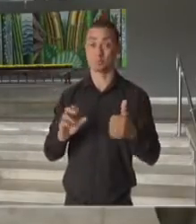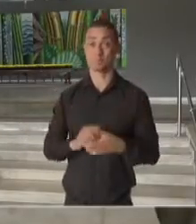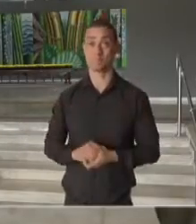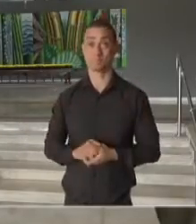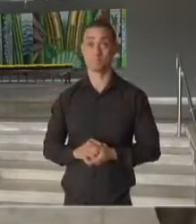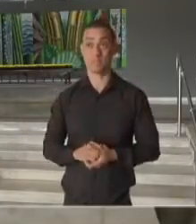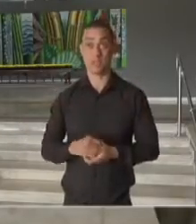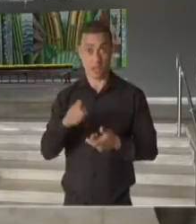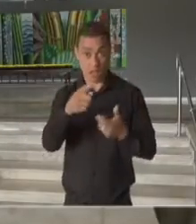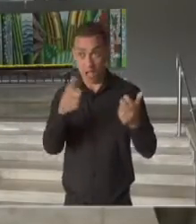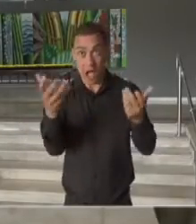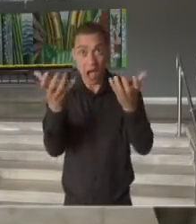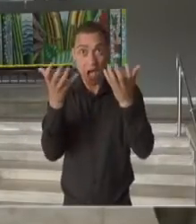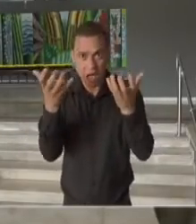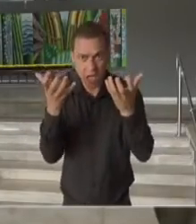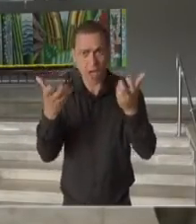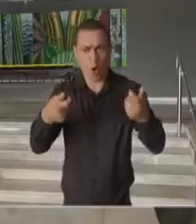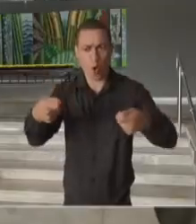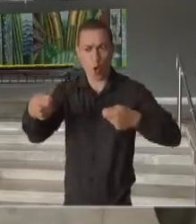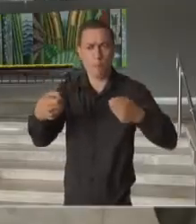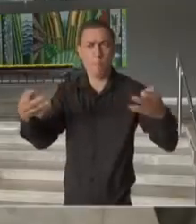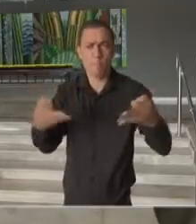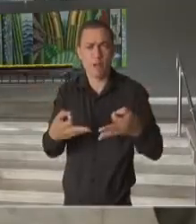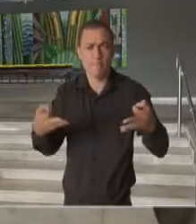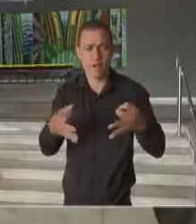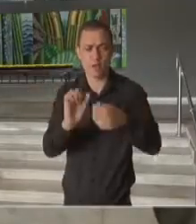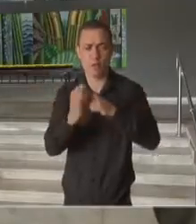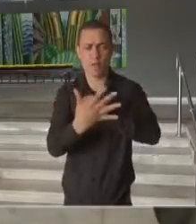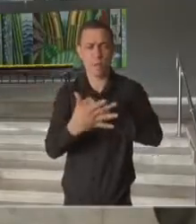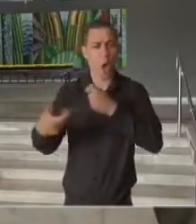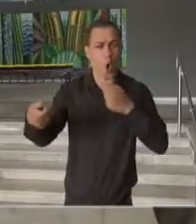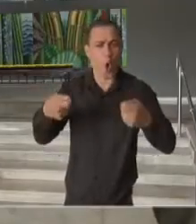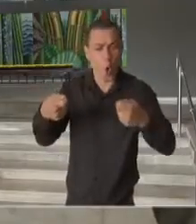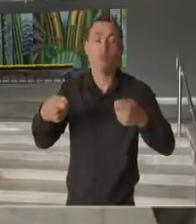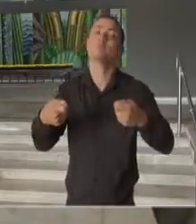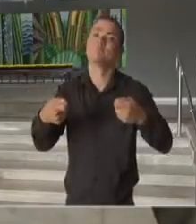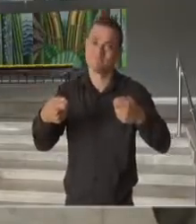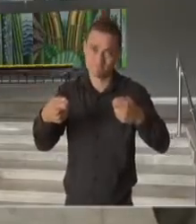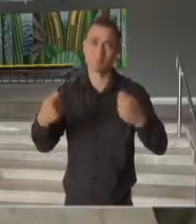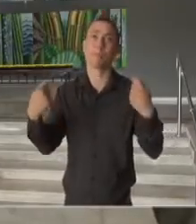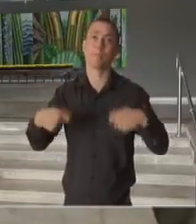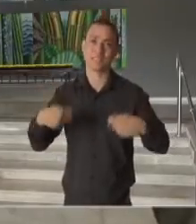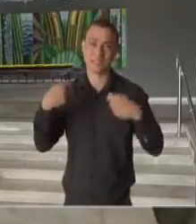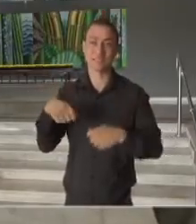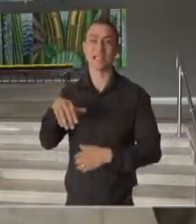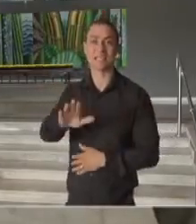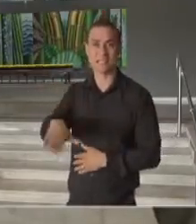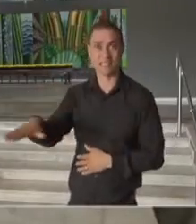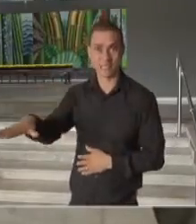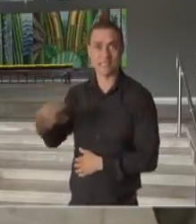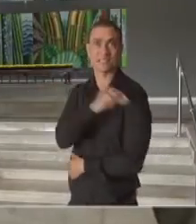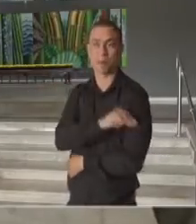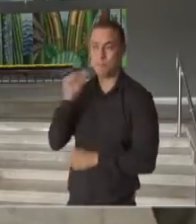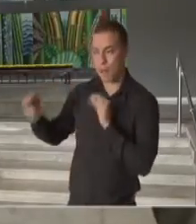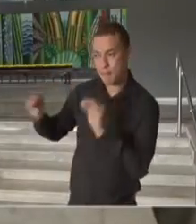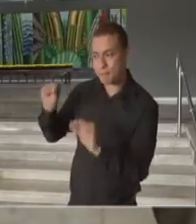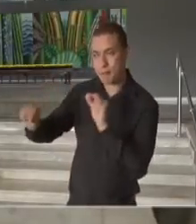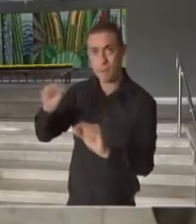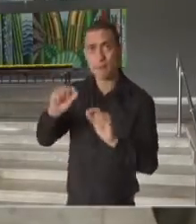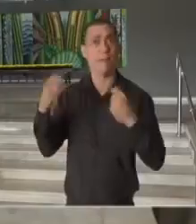promover um controle adequado da pandemia, nós temos, sim, que vacinar